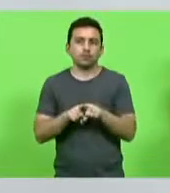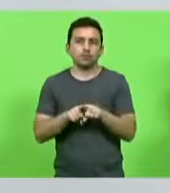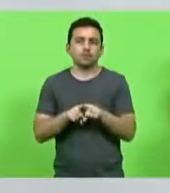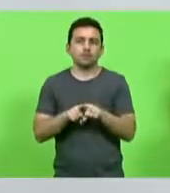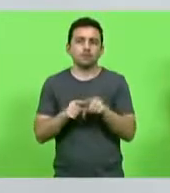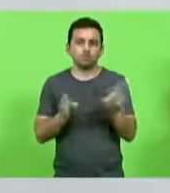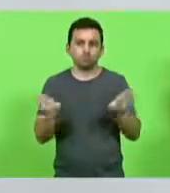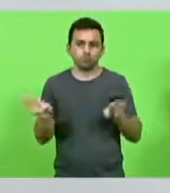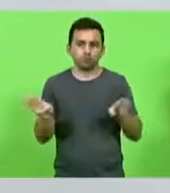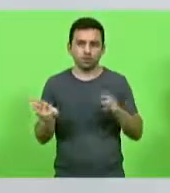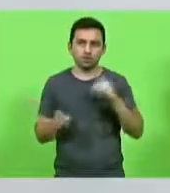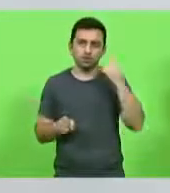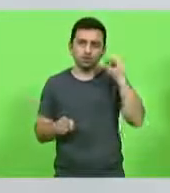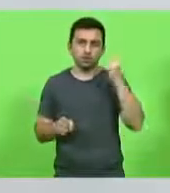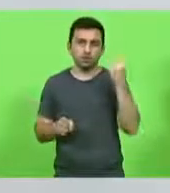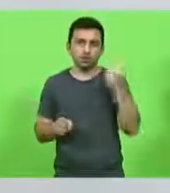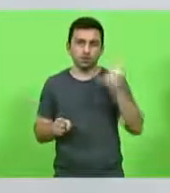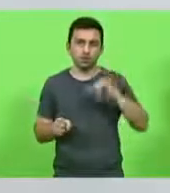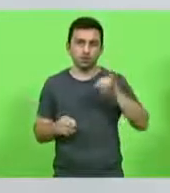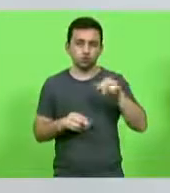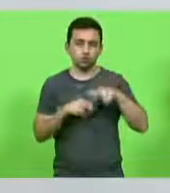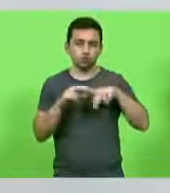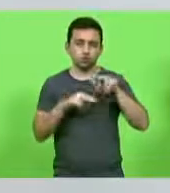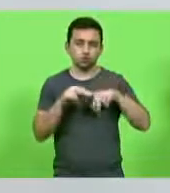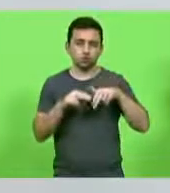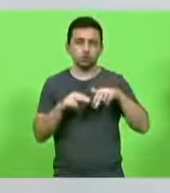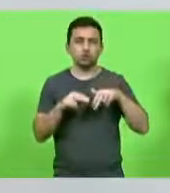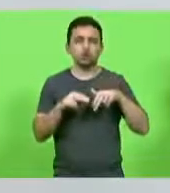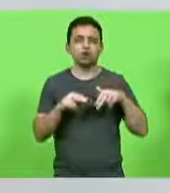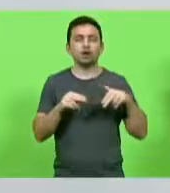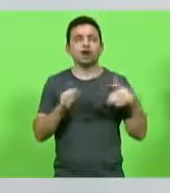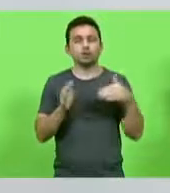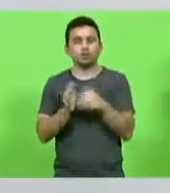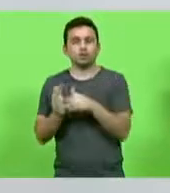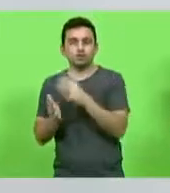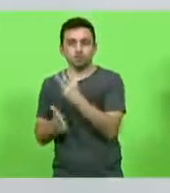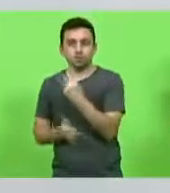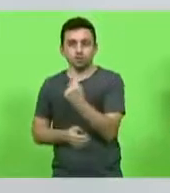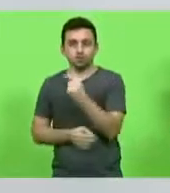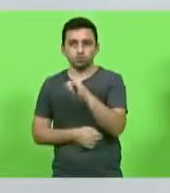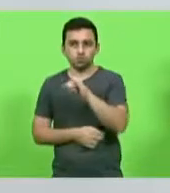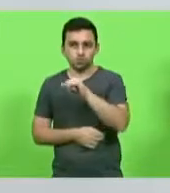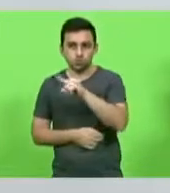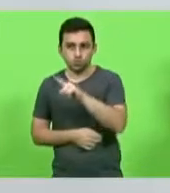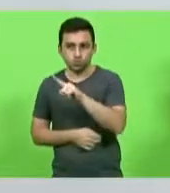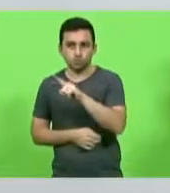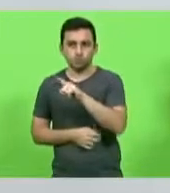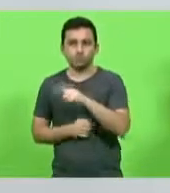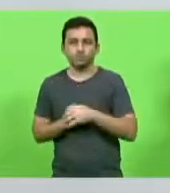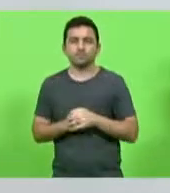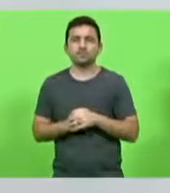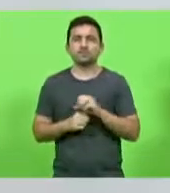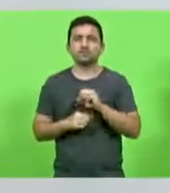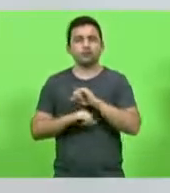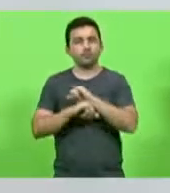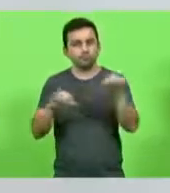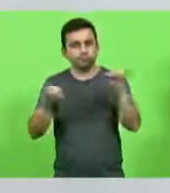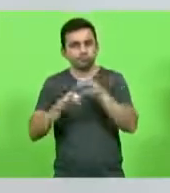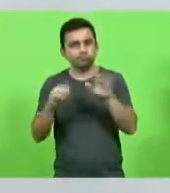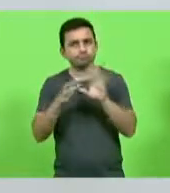pesca ocorrerá entre o dia 1º de junho, é a tradição, e 31 de julho de 2021. E serão emitidas